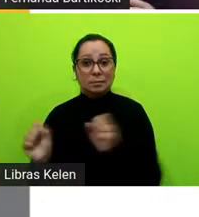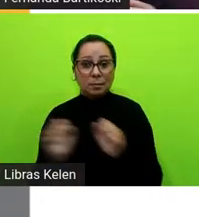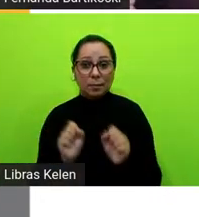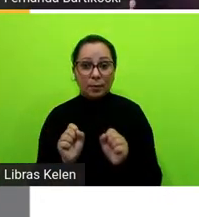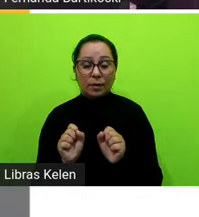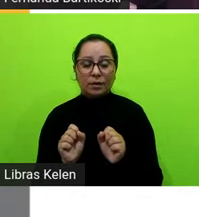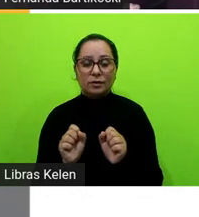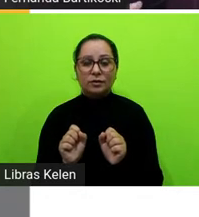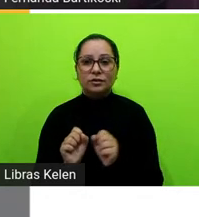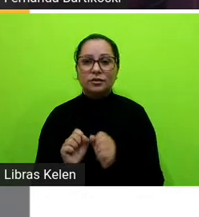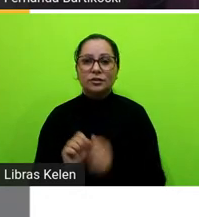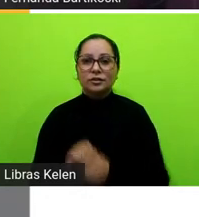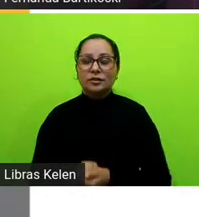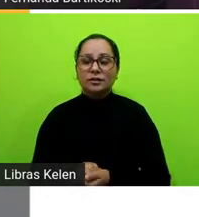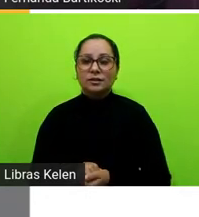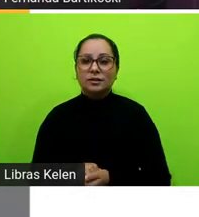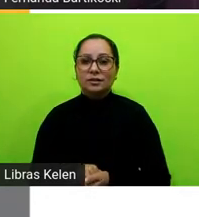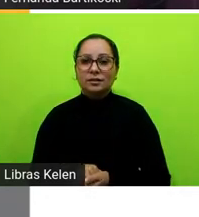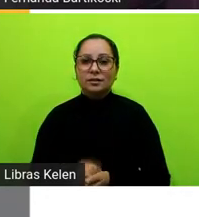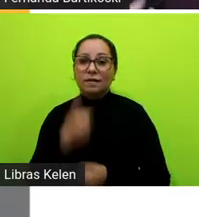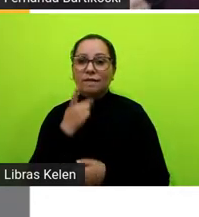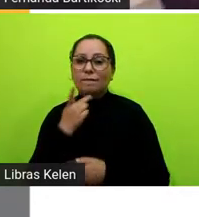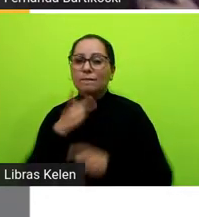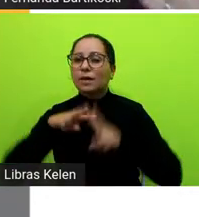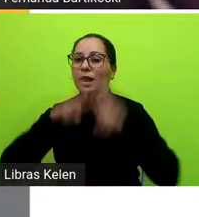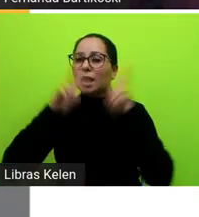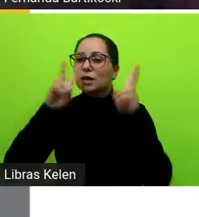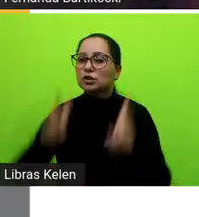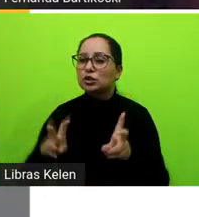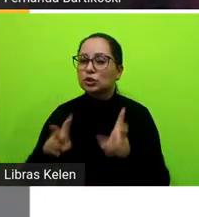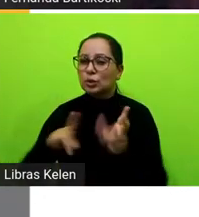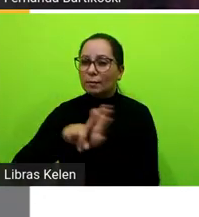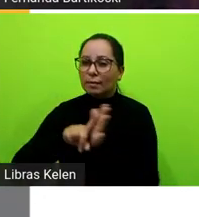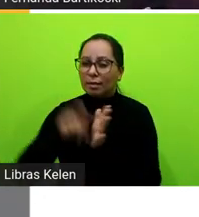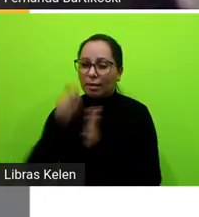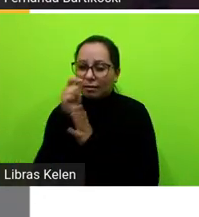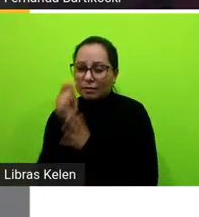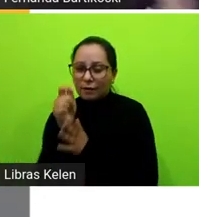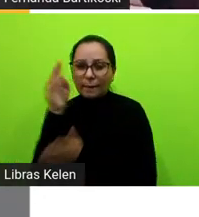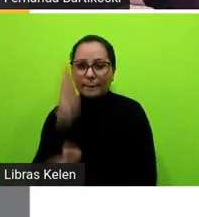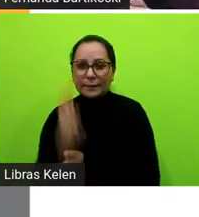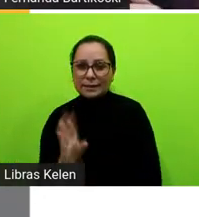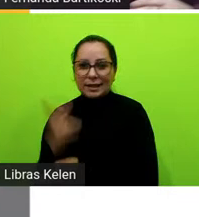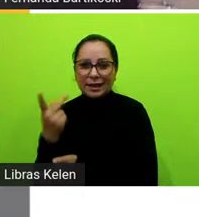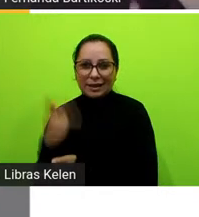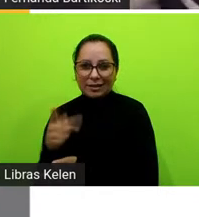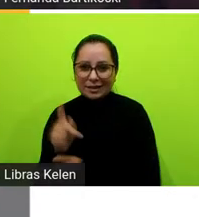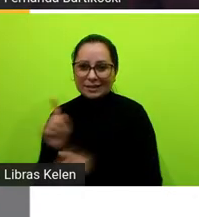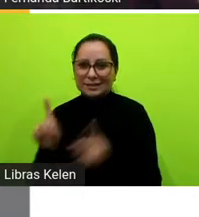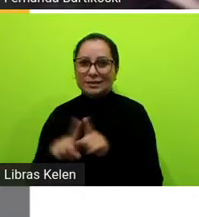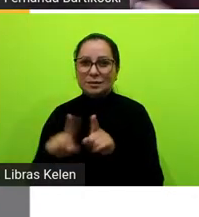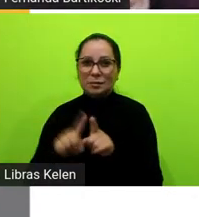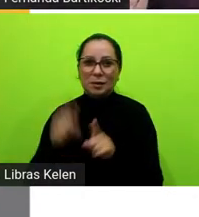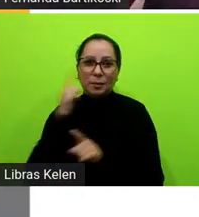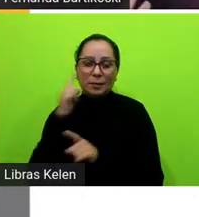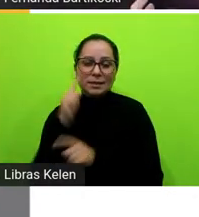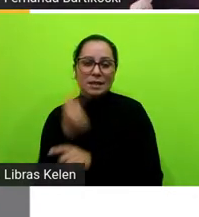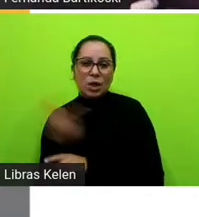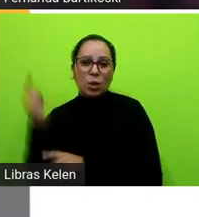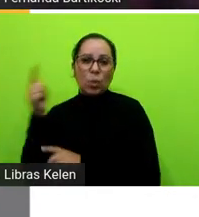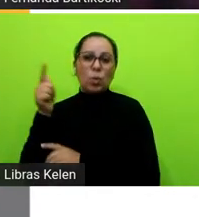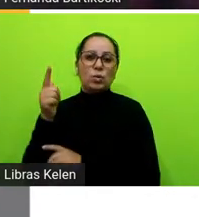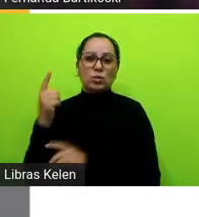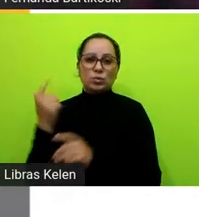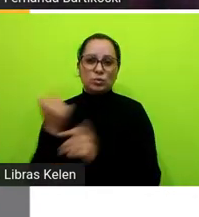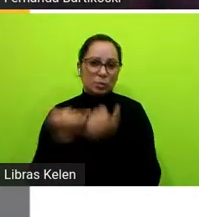um pouquinho sobre os detetives brasileiros né pensar em outros exemplos